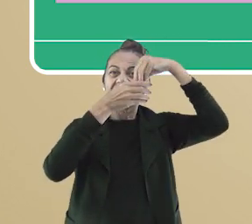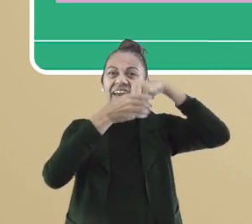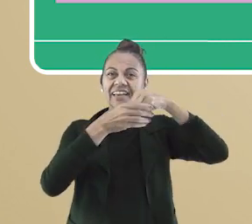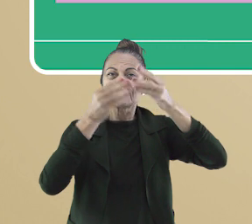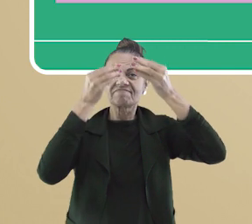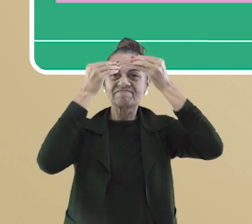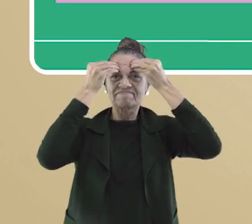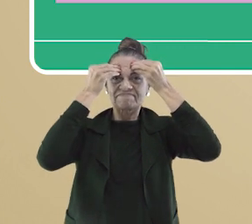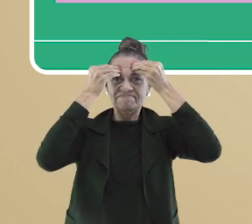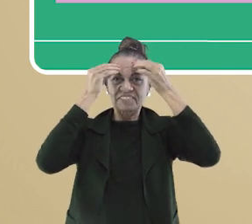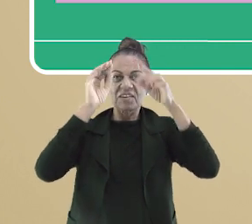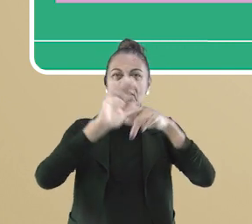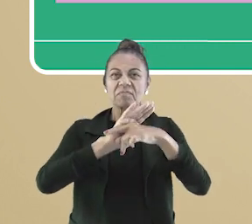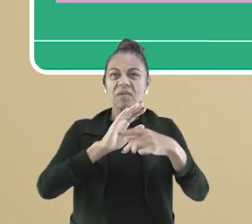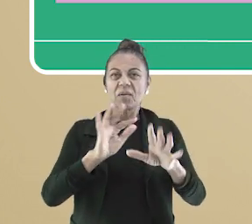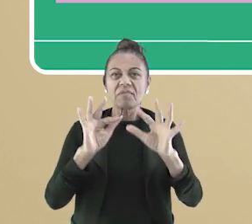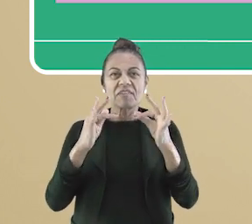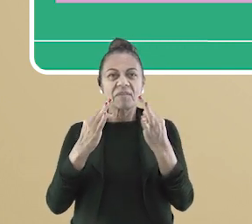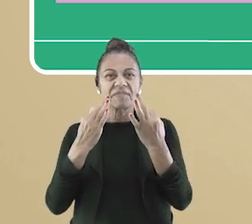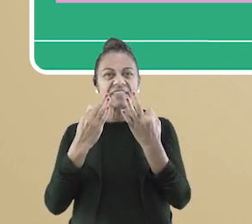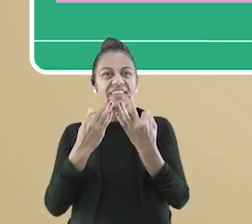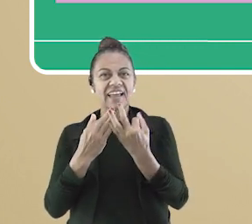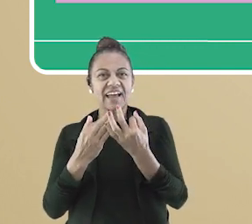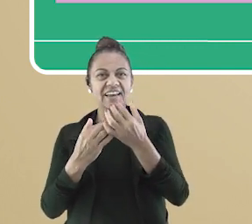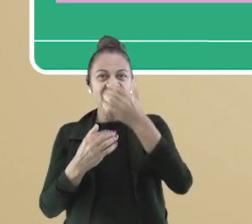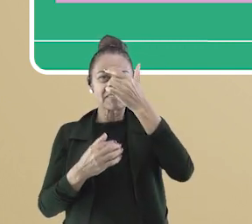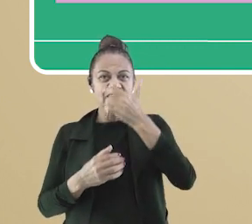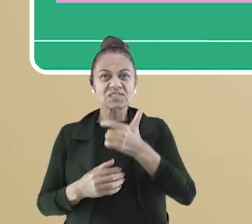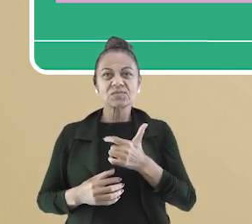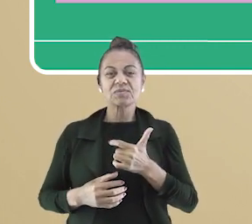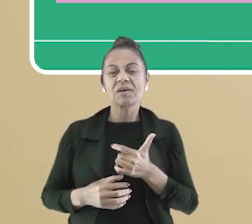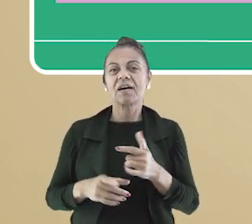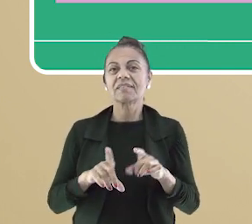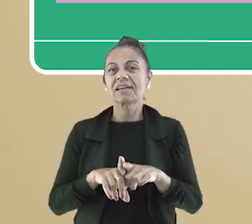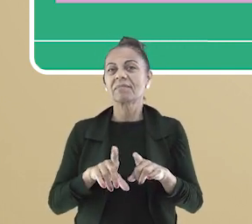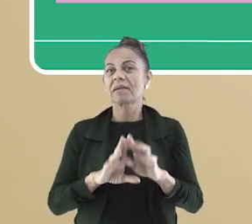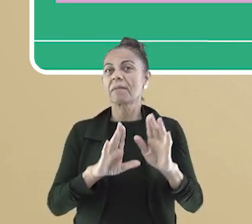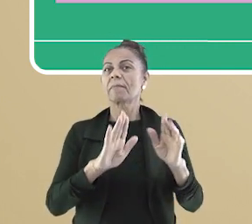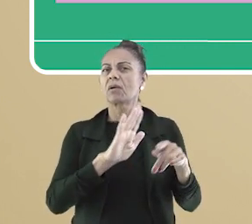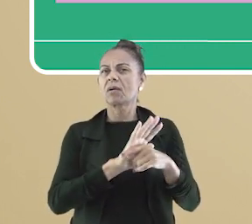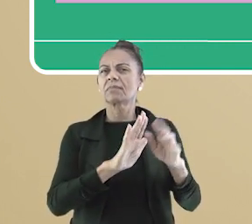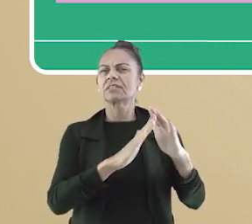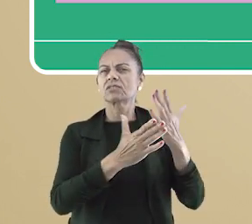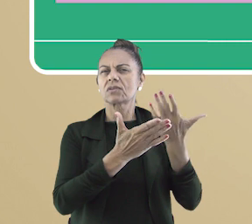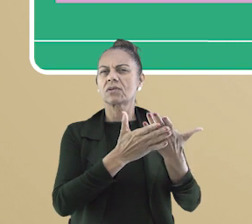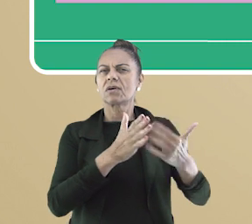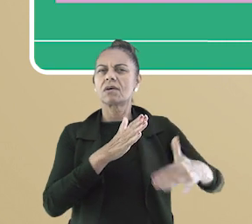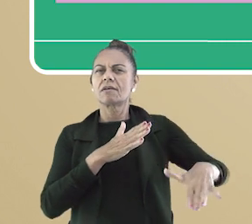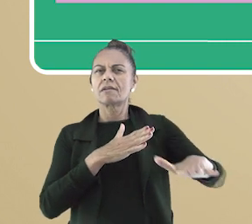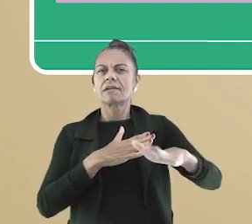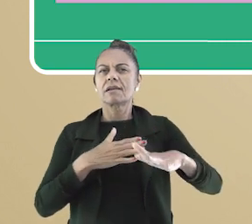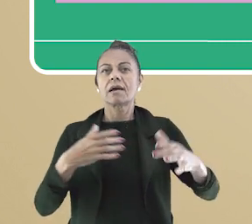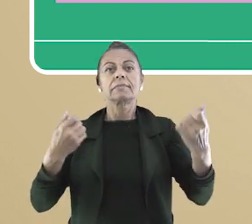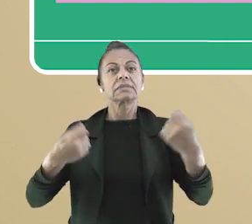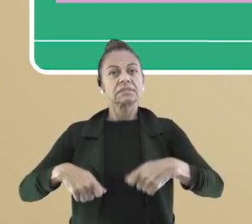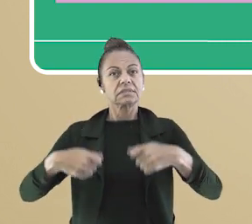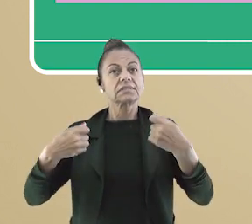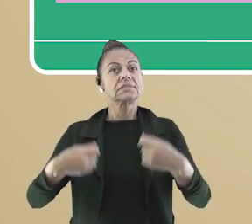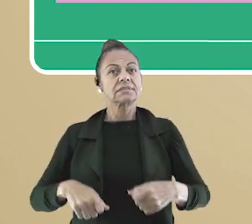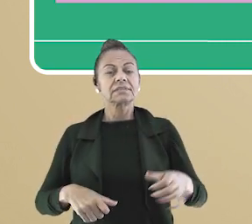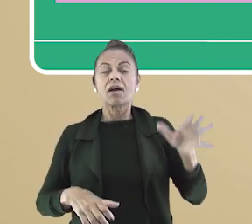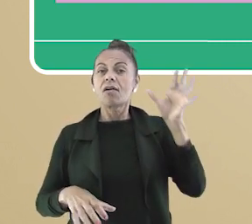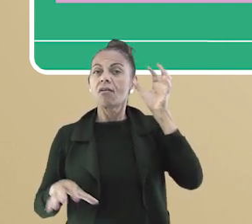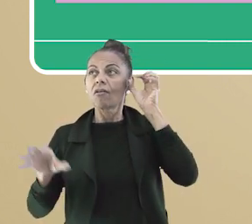memórias pessoais, familiares e escolares. E as diferentes formas de comunicação. A